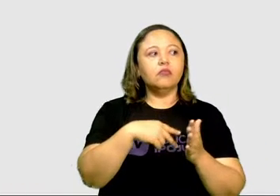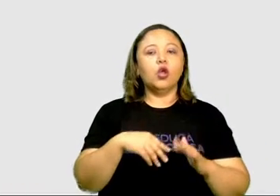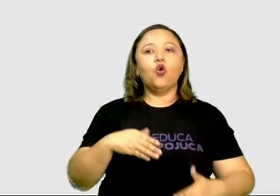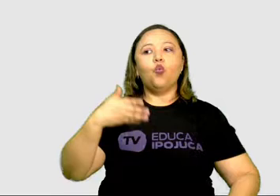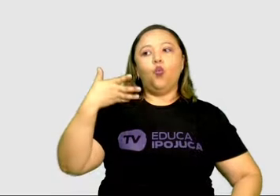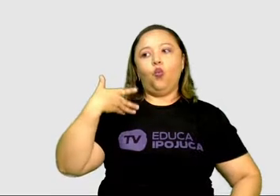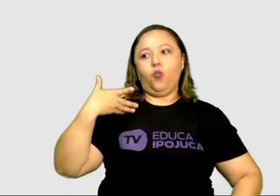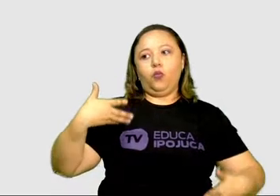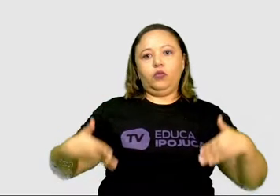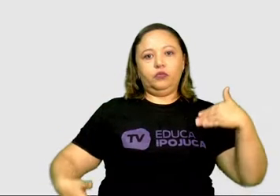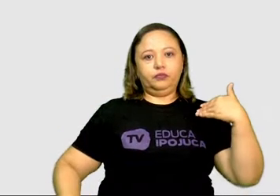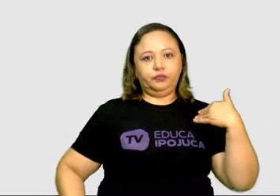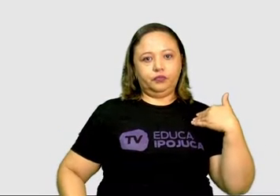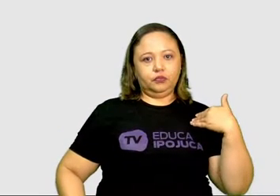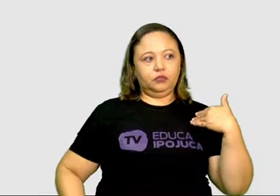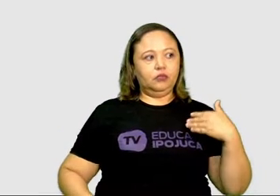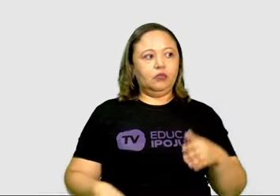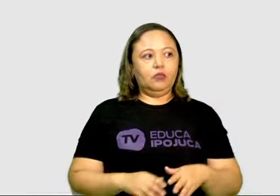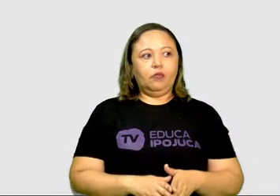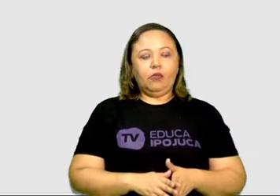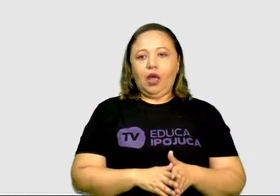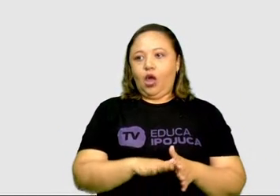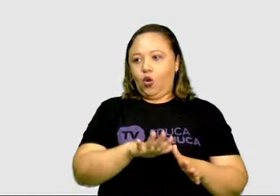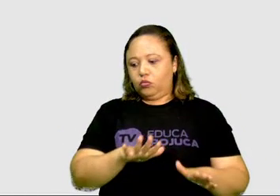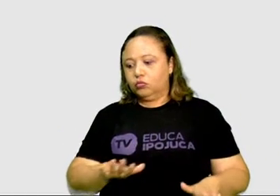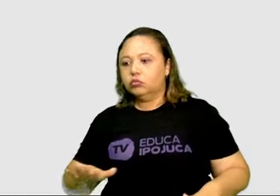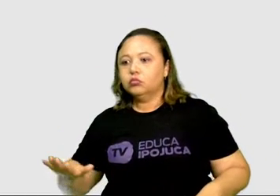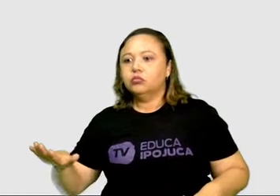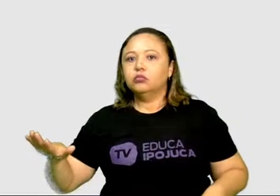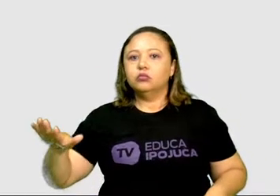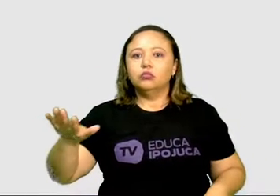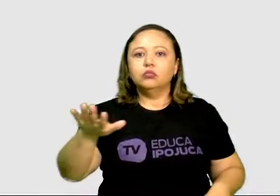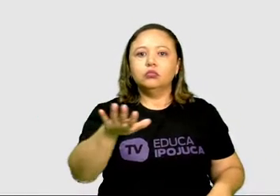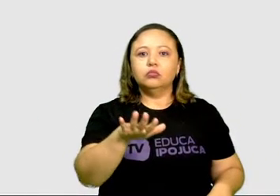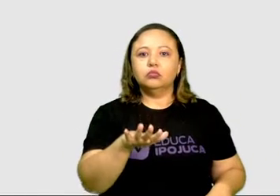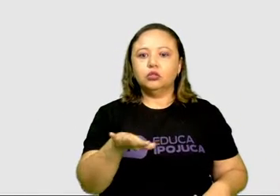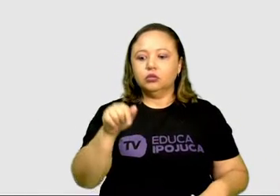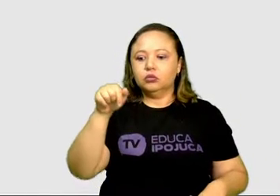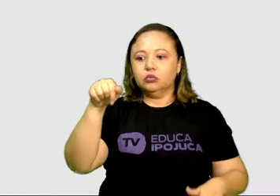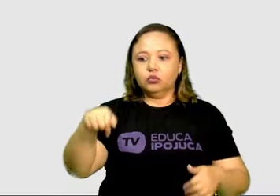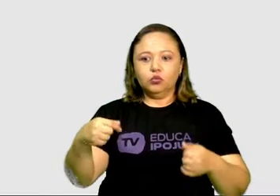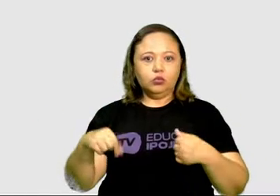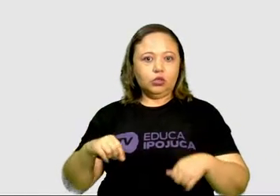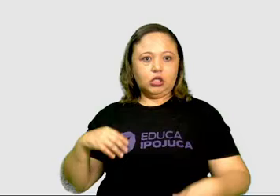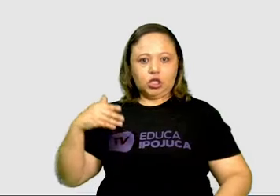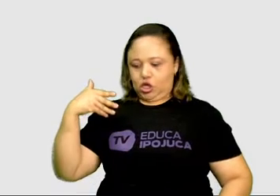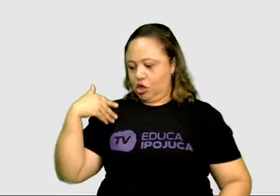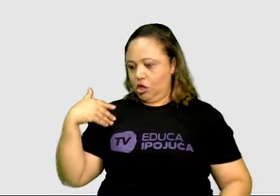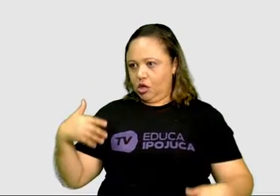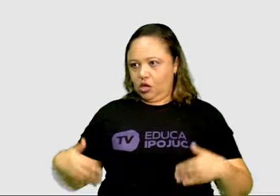aí. O espaço na qual esse movimento é